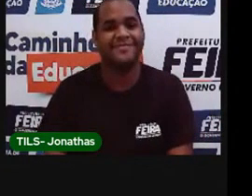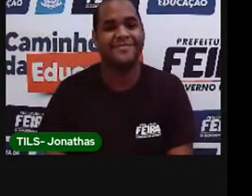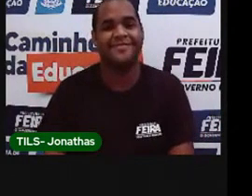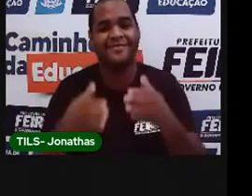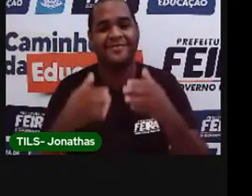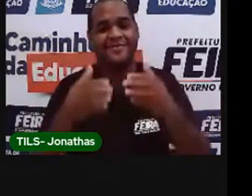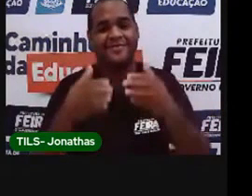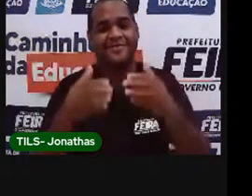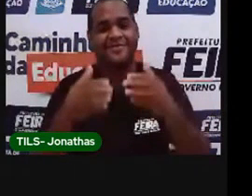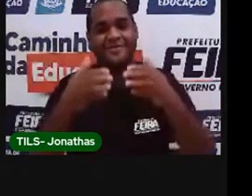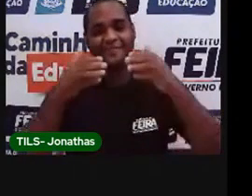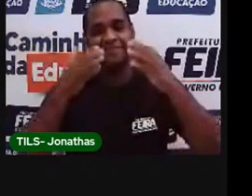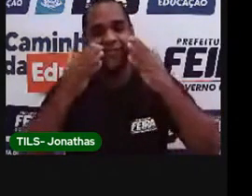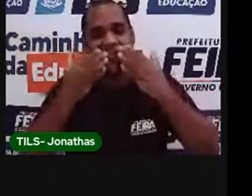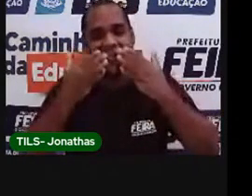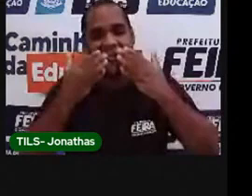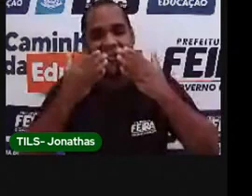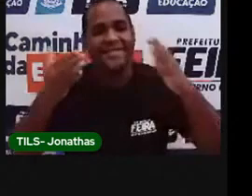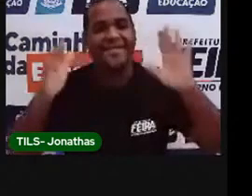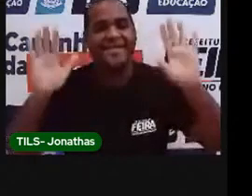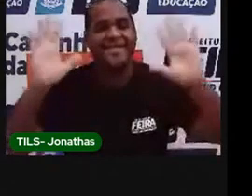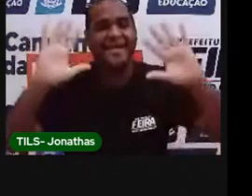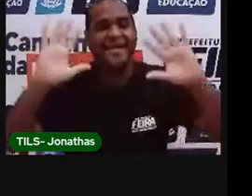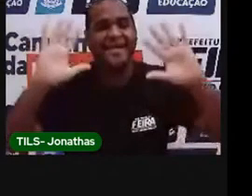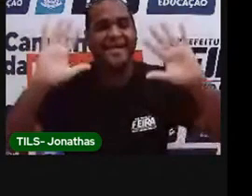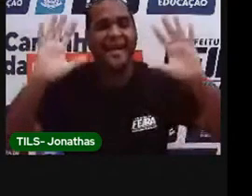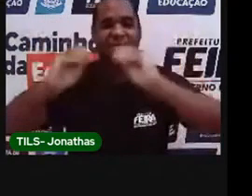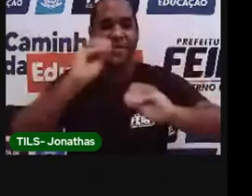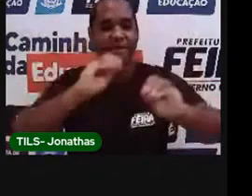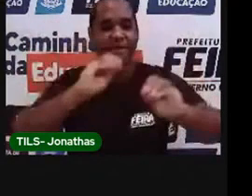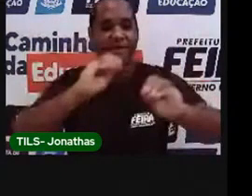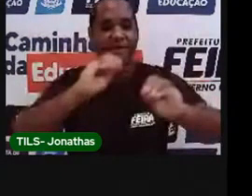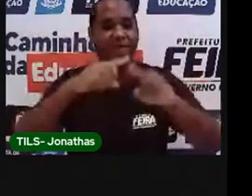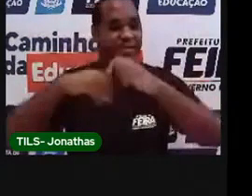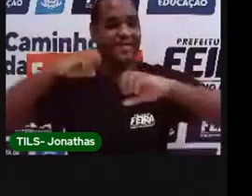Muitos beijos para vocês e até a próxima aula.